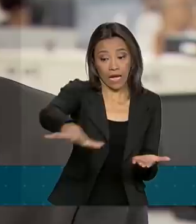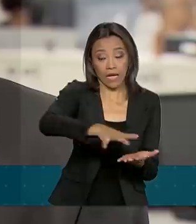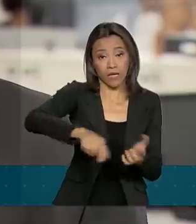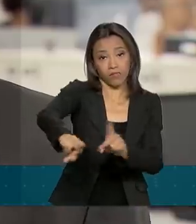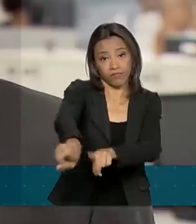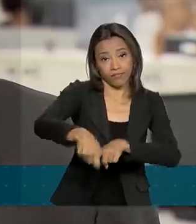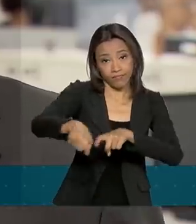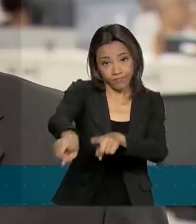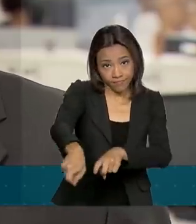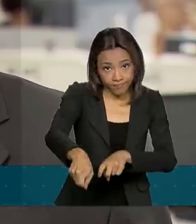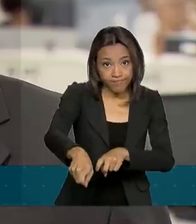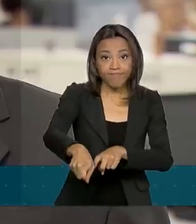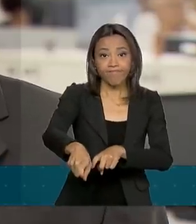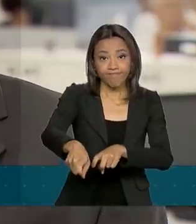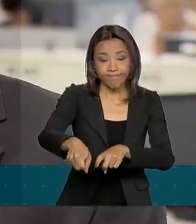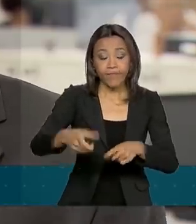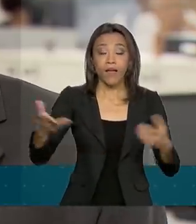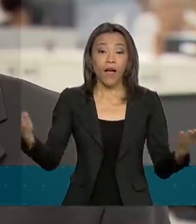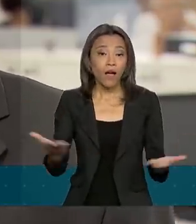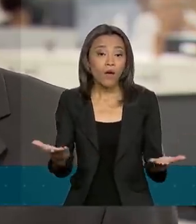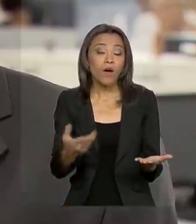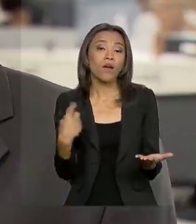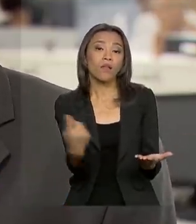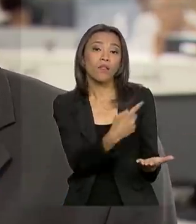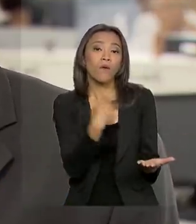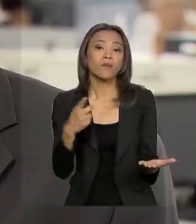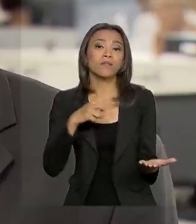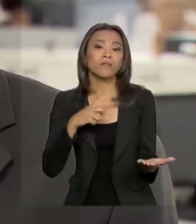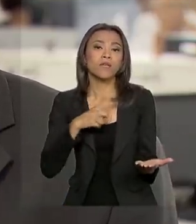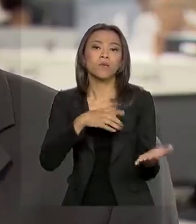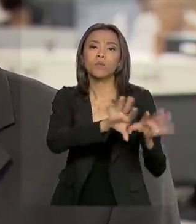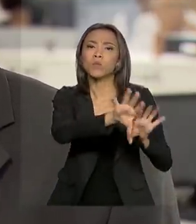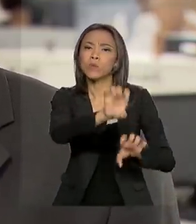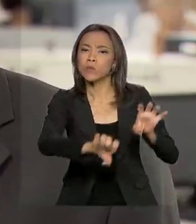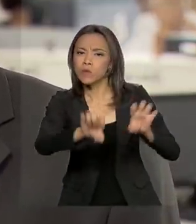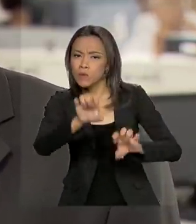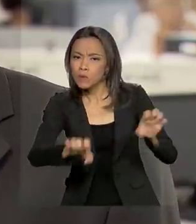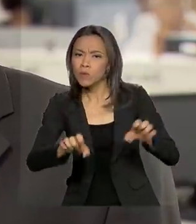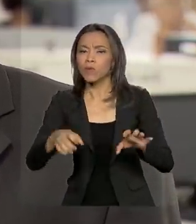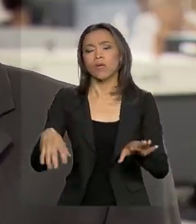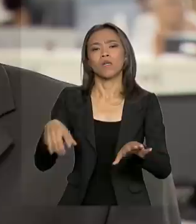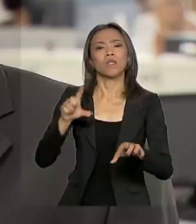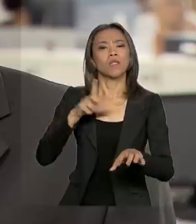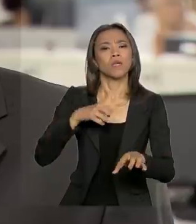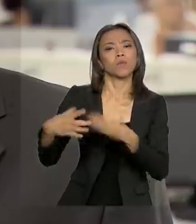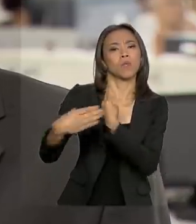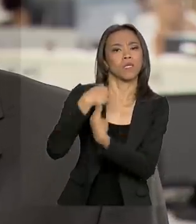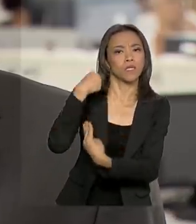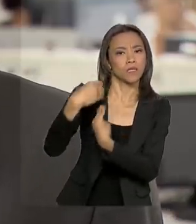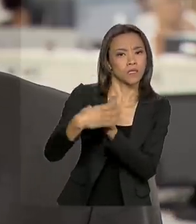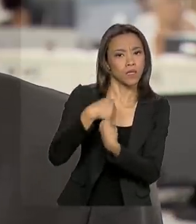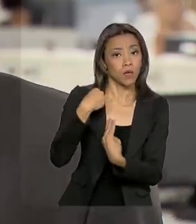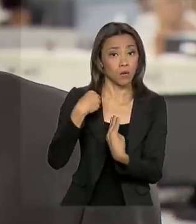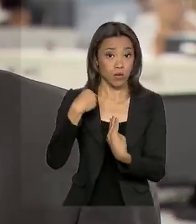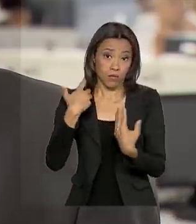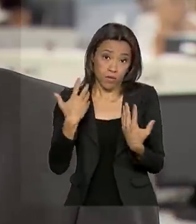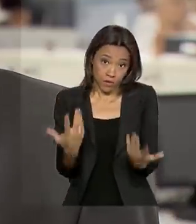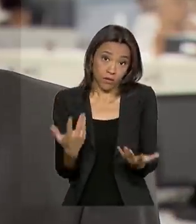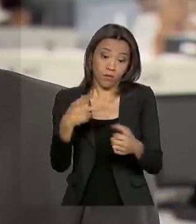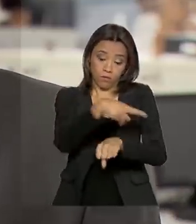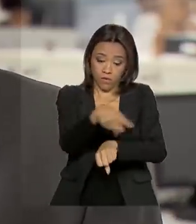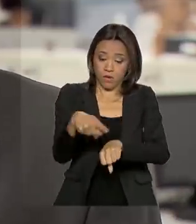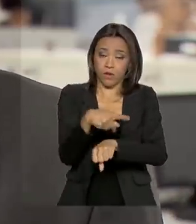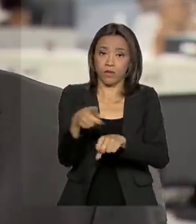um encaminhamento, uma estruturação para que o país possa